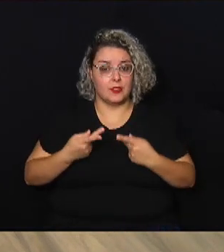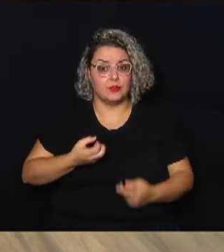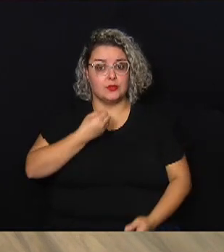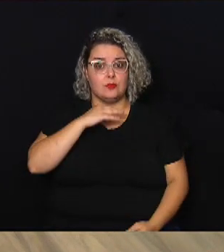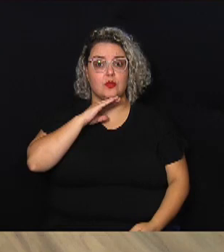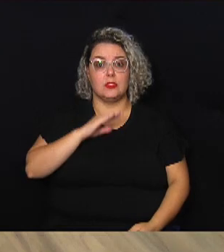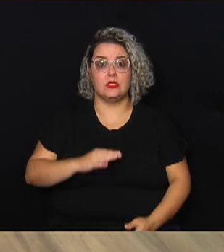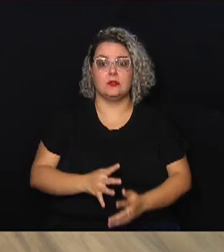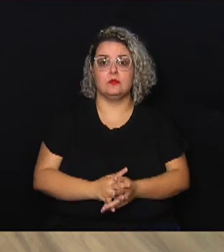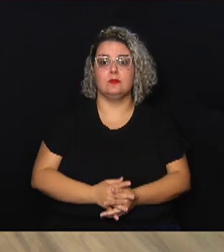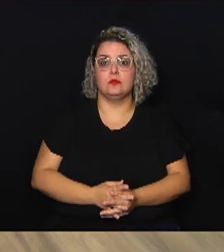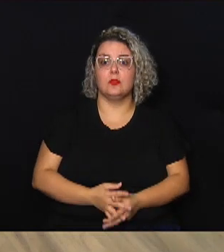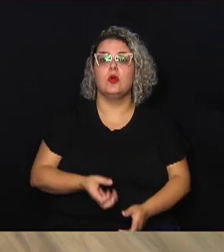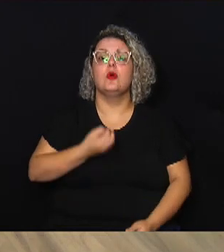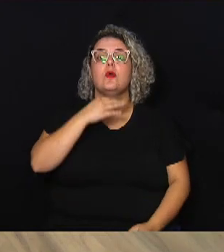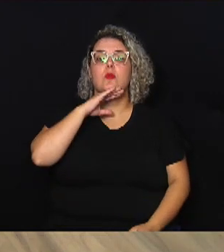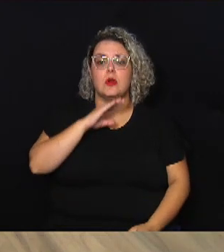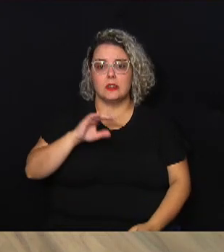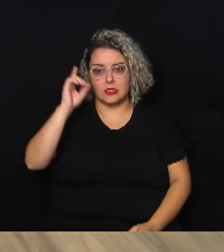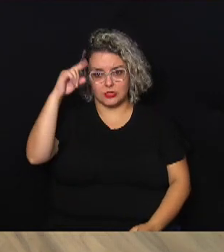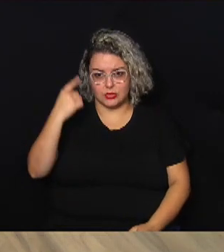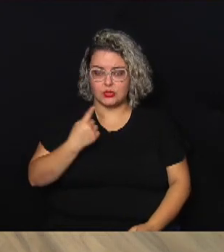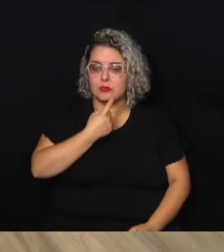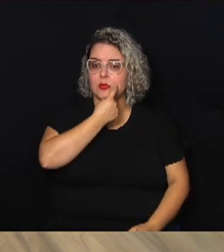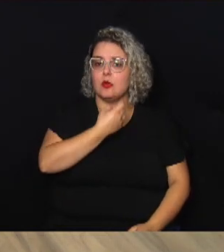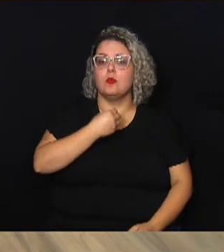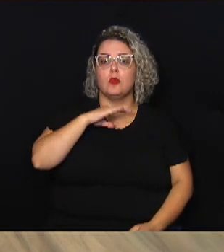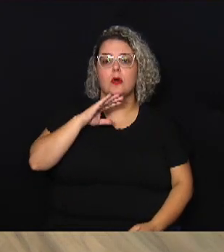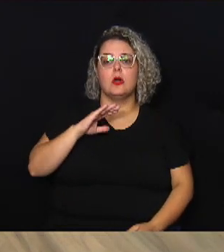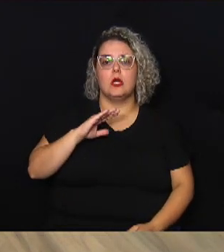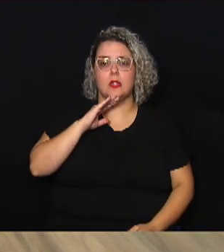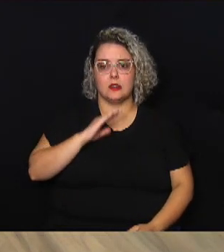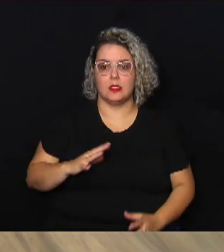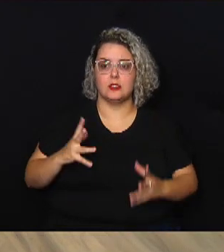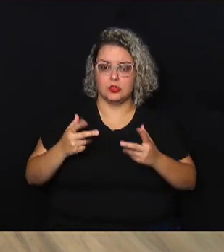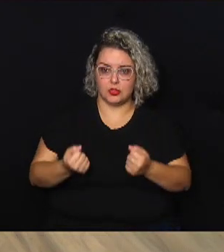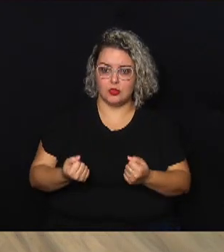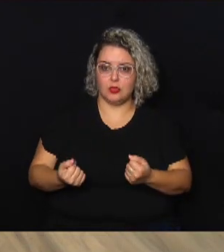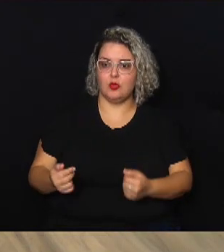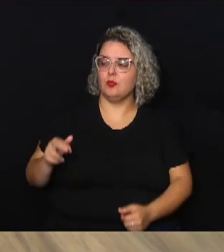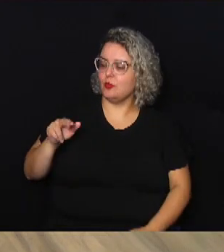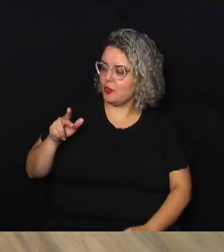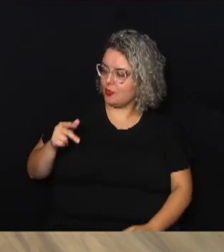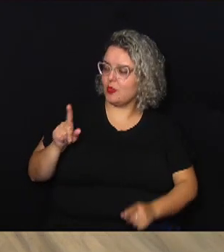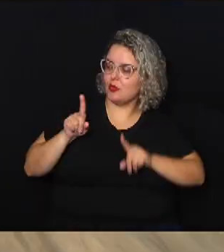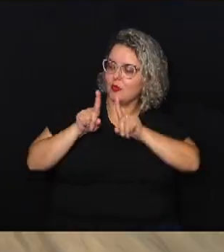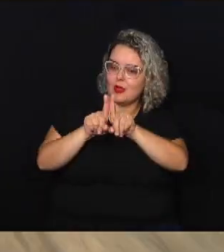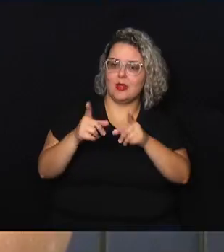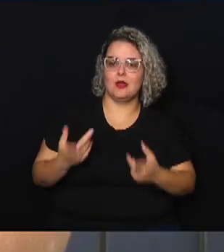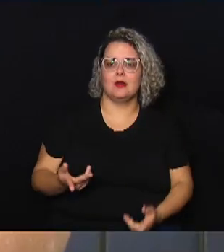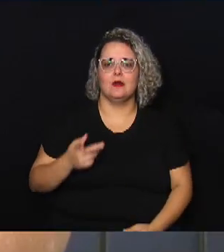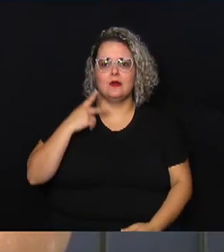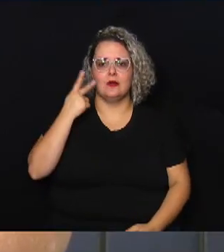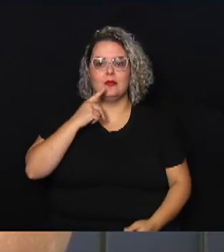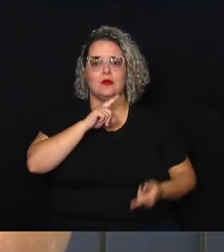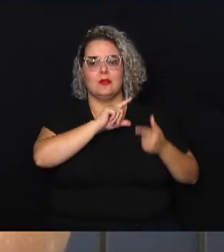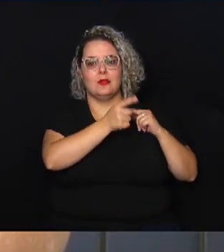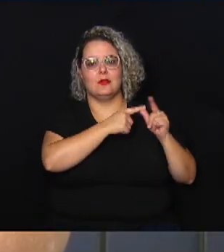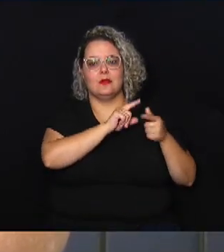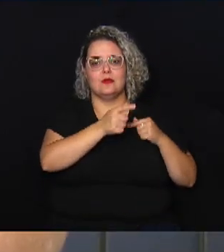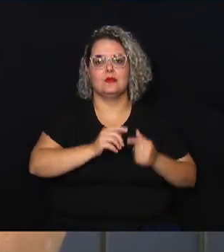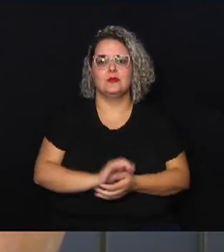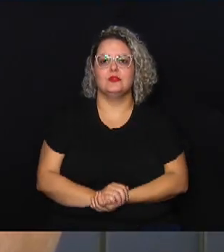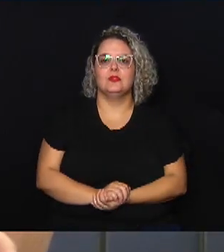Boa tarde. Boa tarde, Mina, boa tarde a todos, boa tarde ao meu companheiro, meu irmão. Boa tarde. Major Jaime.